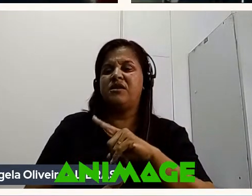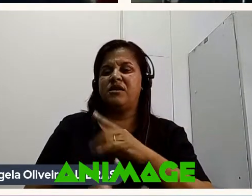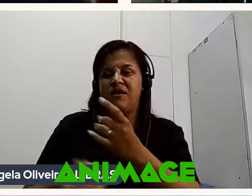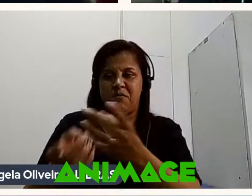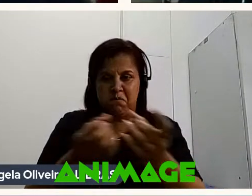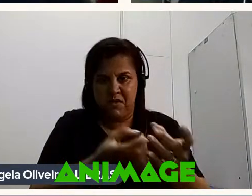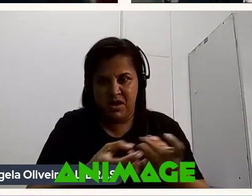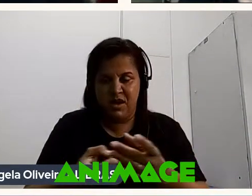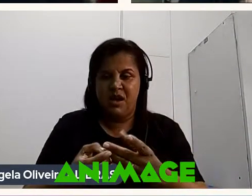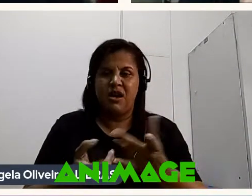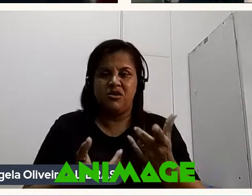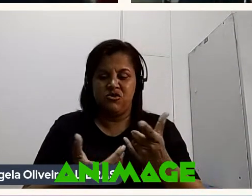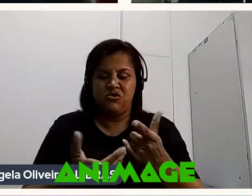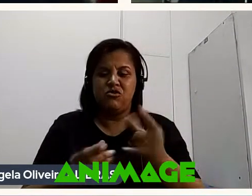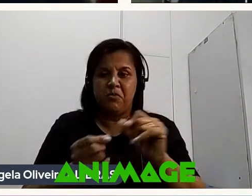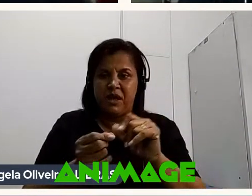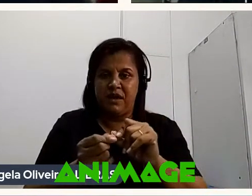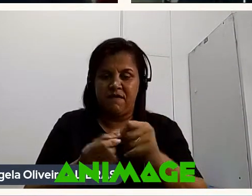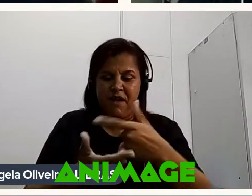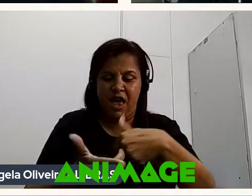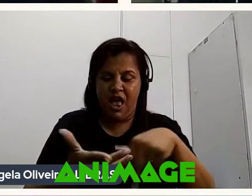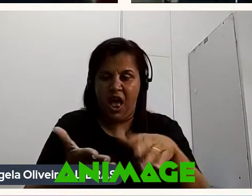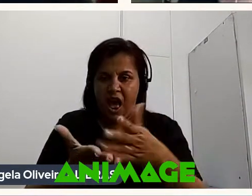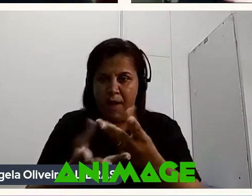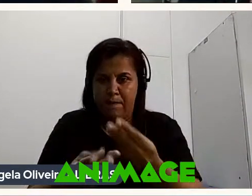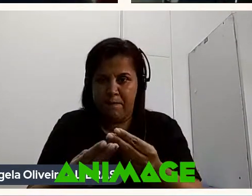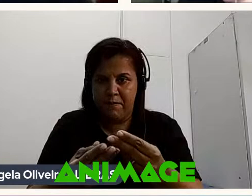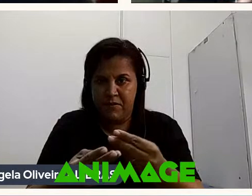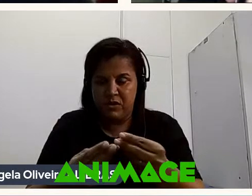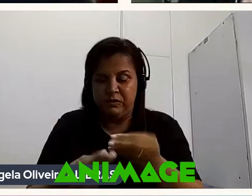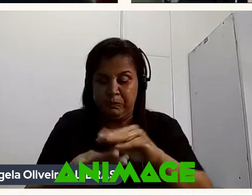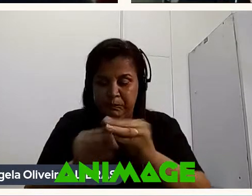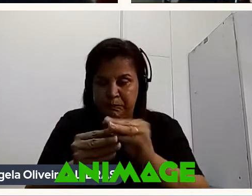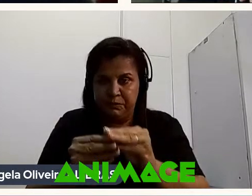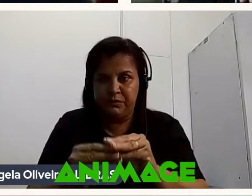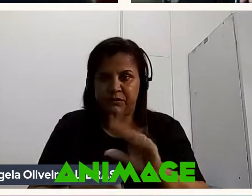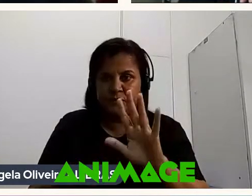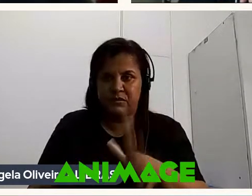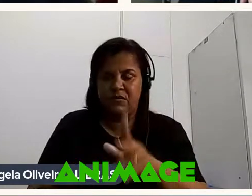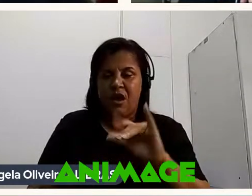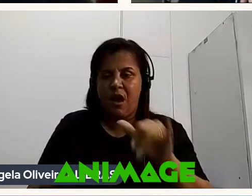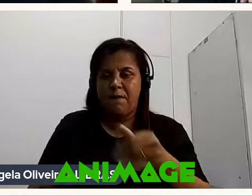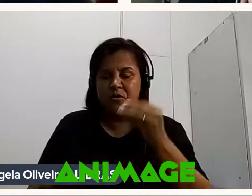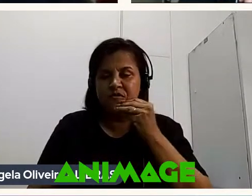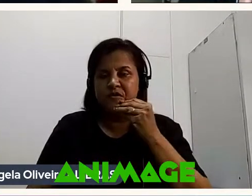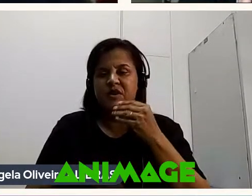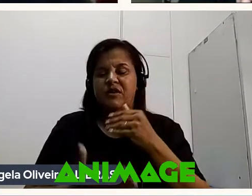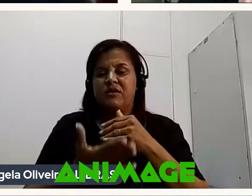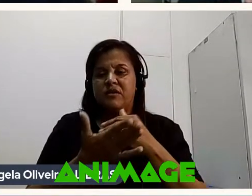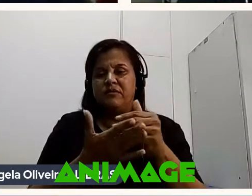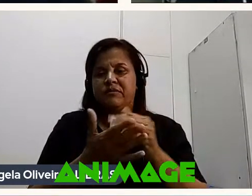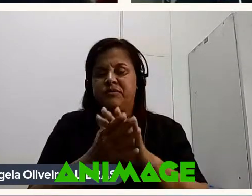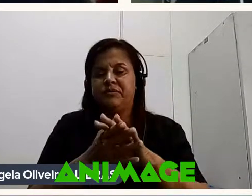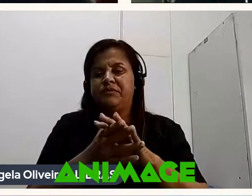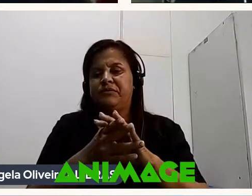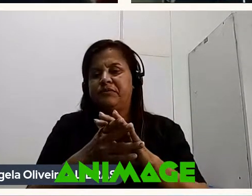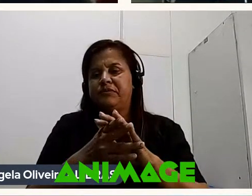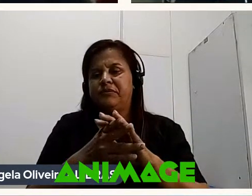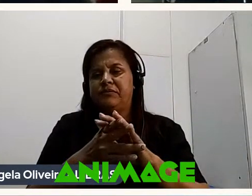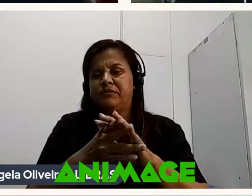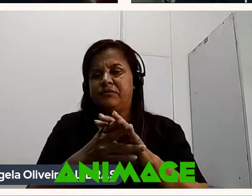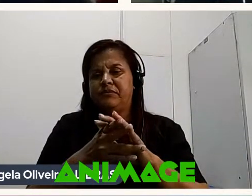esculpe Personagem à mão Se você tem mais alguma coisa A gente aproveita Para iniciar Tá